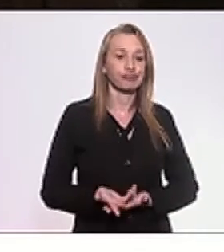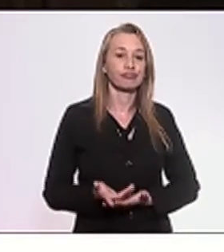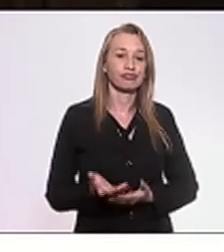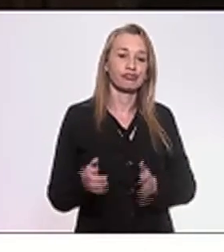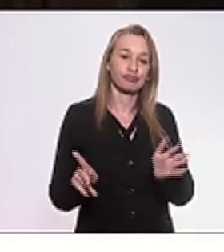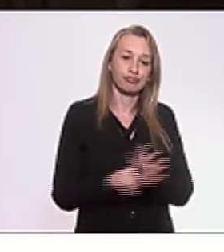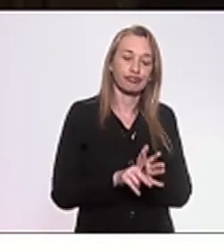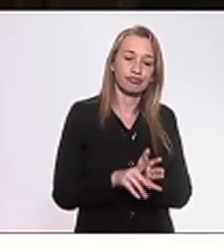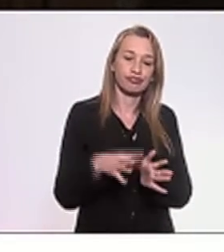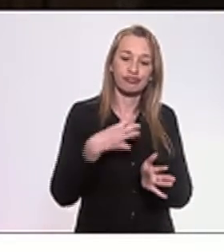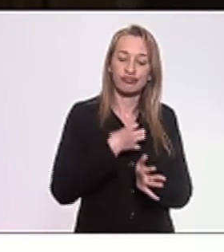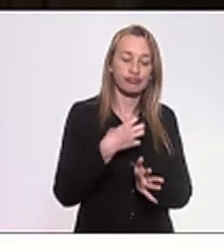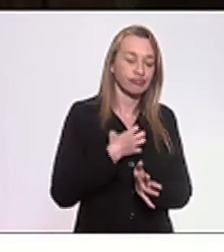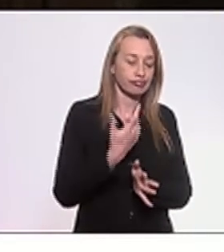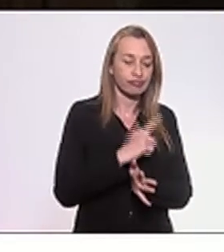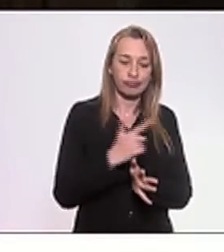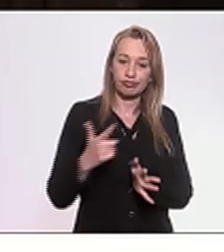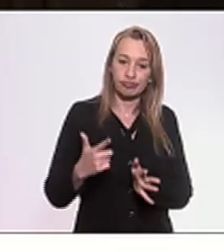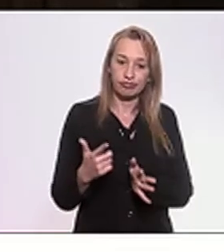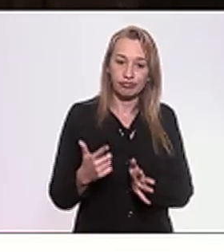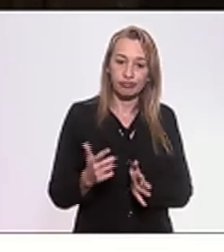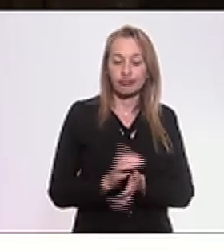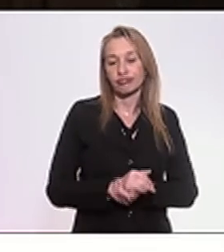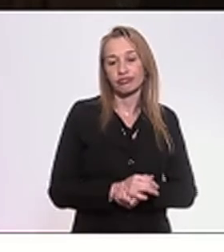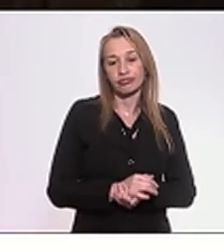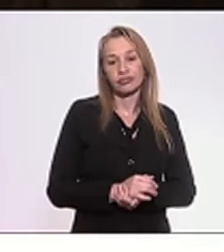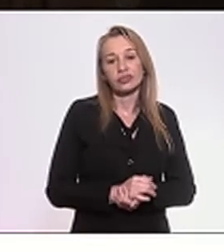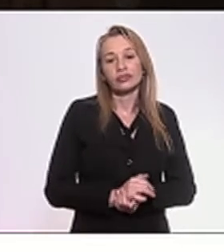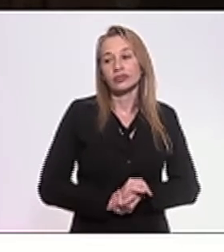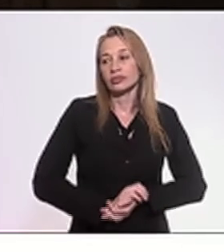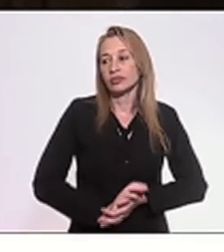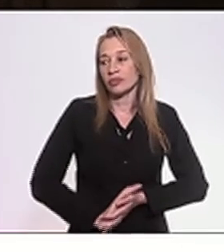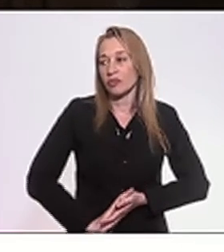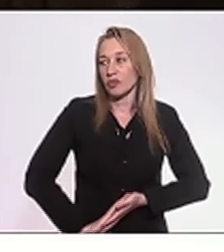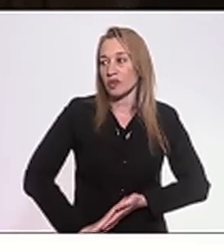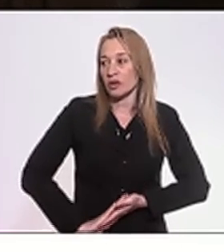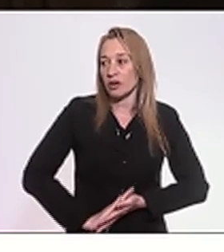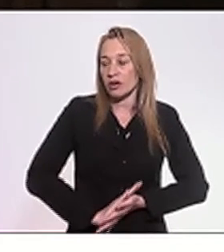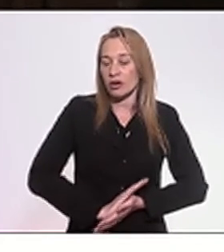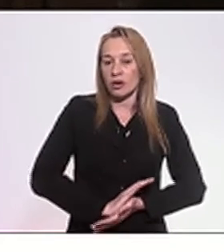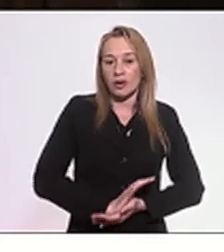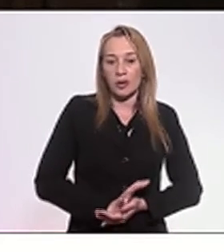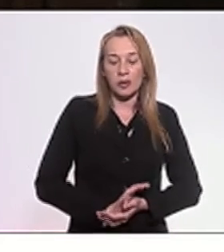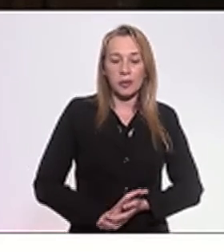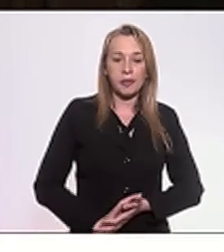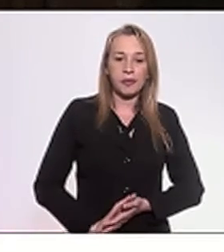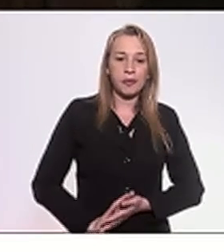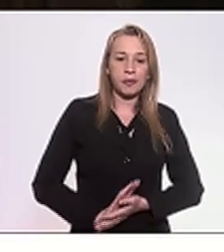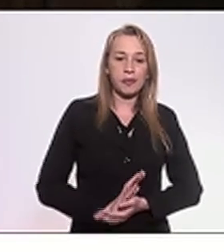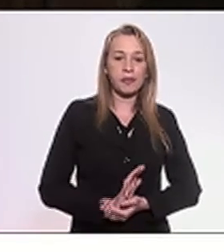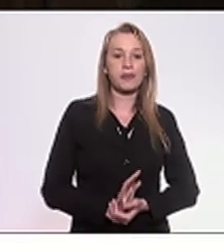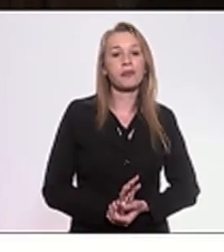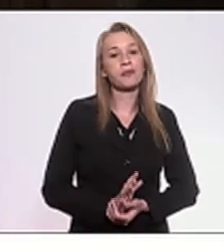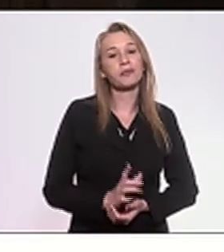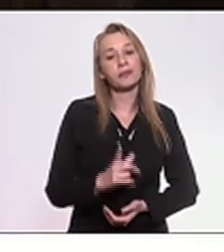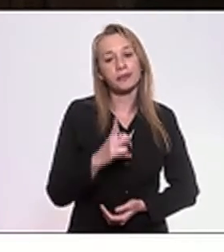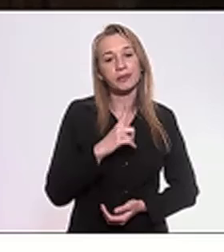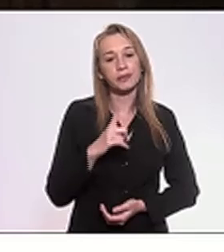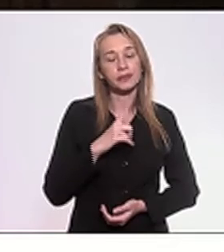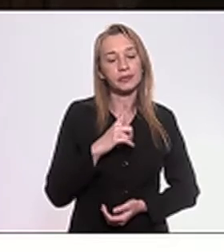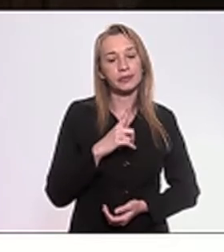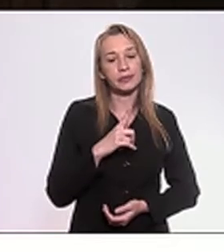sem sentido, a não ser que tenha uma intenção menor atrás dele.